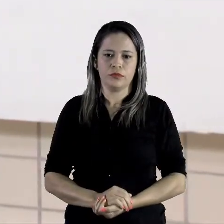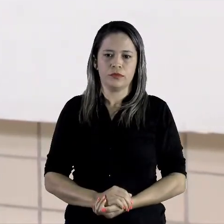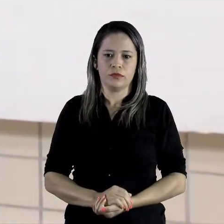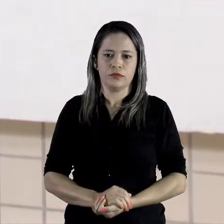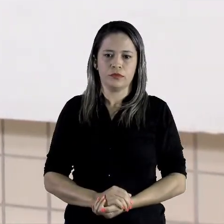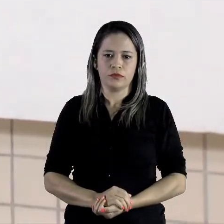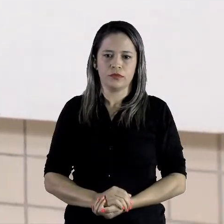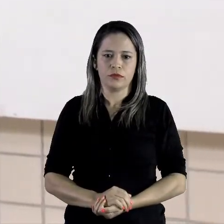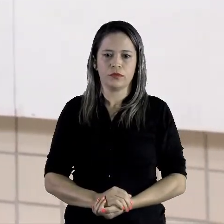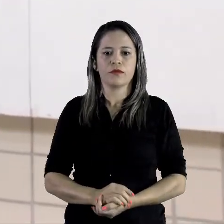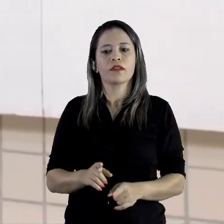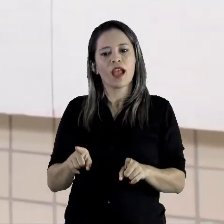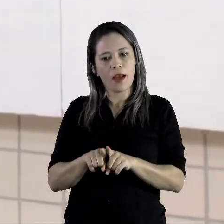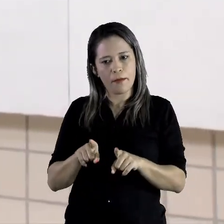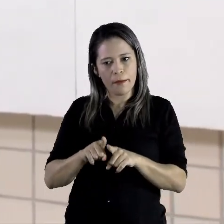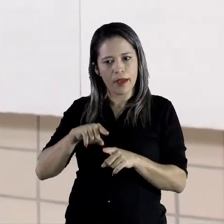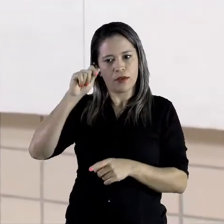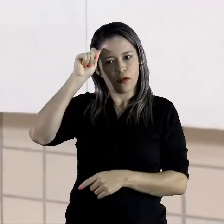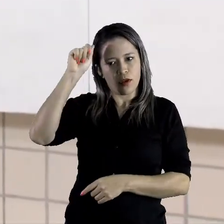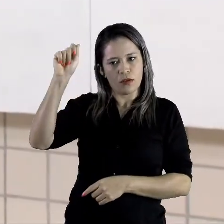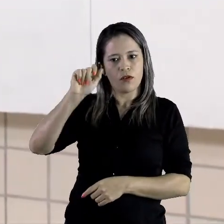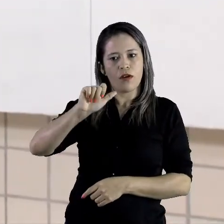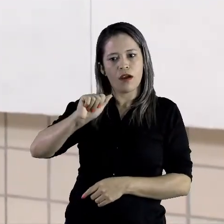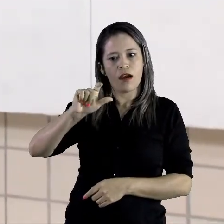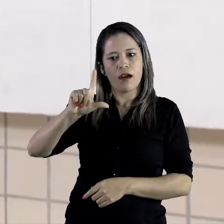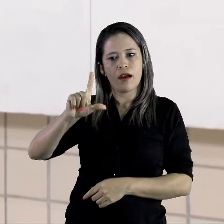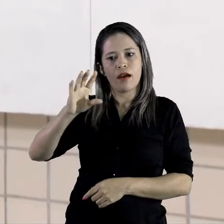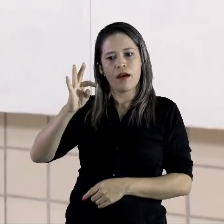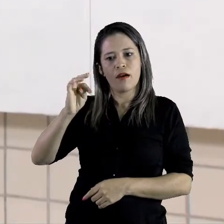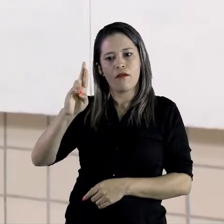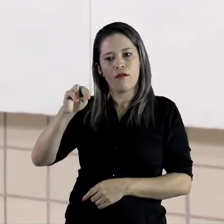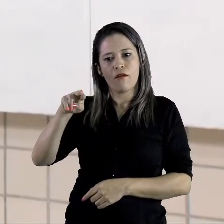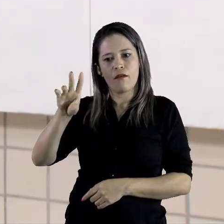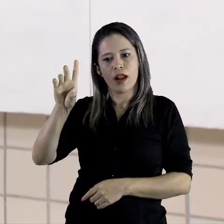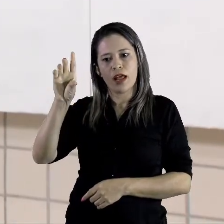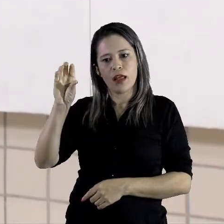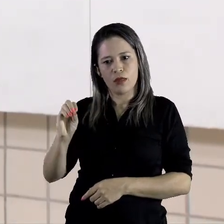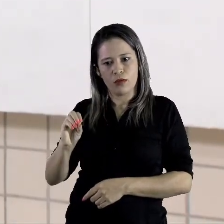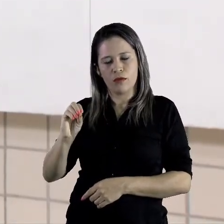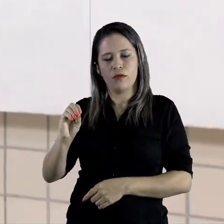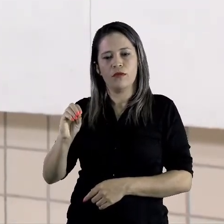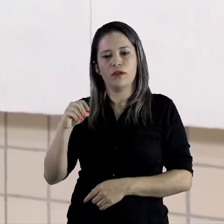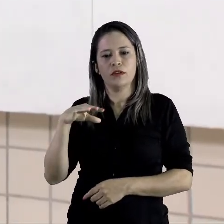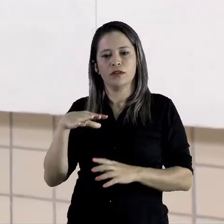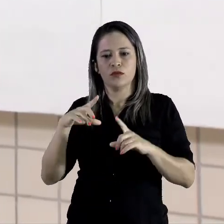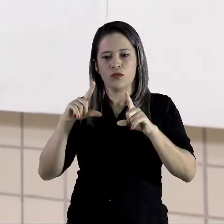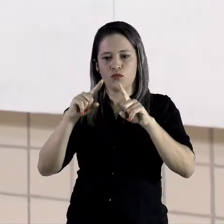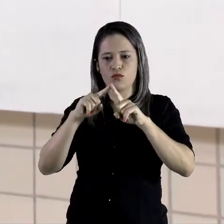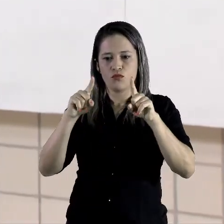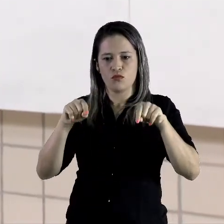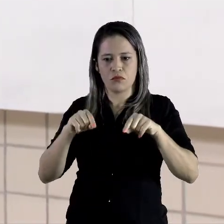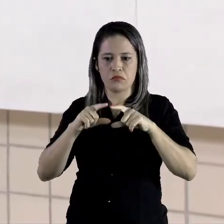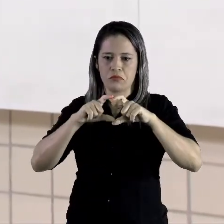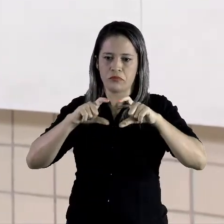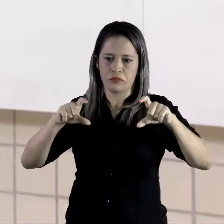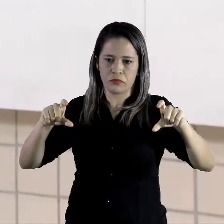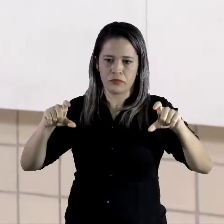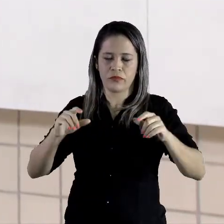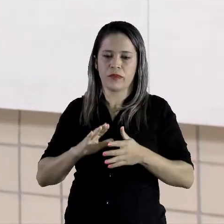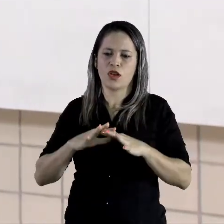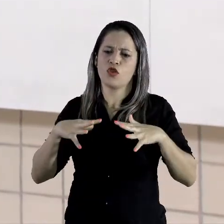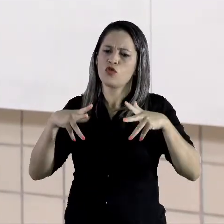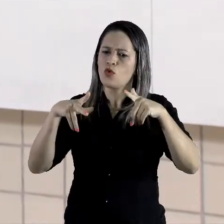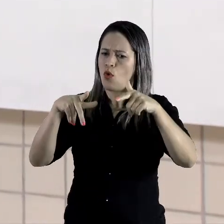Do Alfredo Volpe, com quadrado, retângulo. Então, em todos os desenhos montados foram usadas